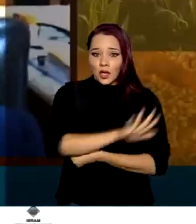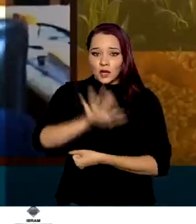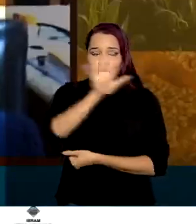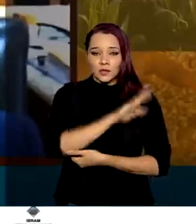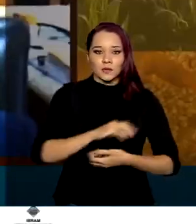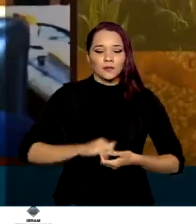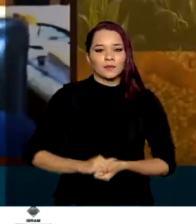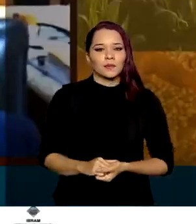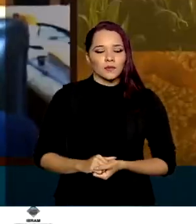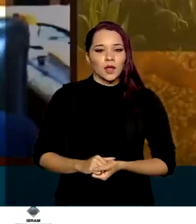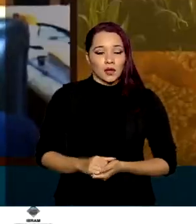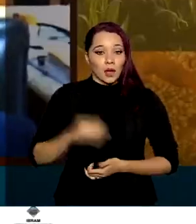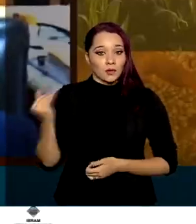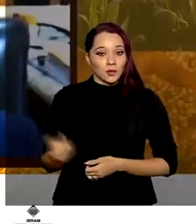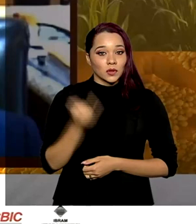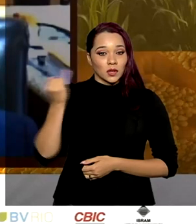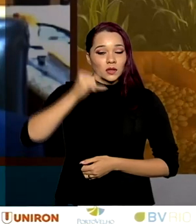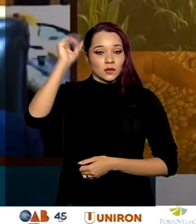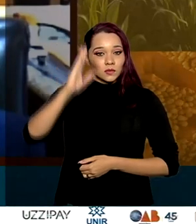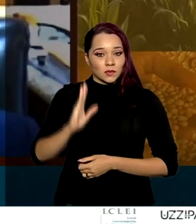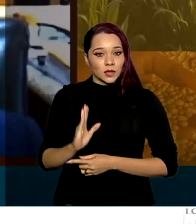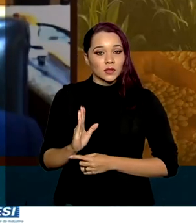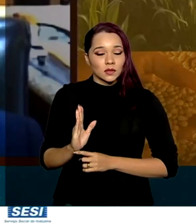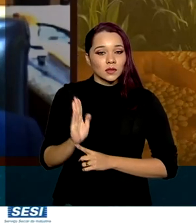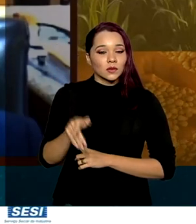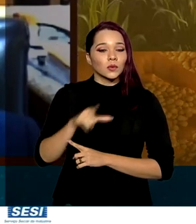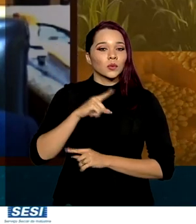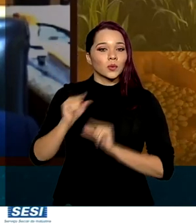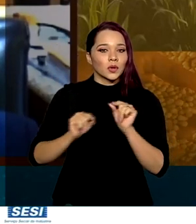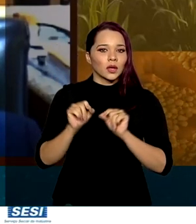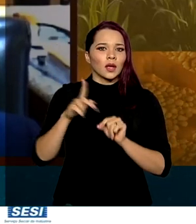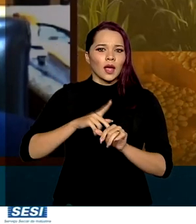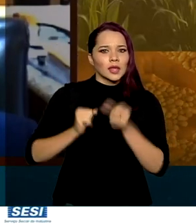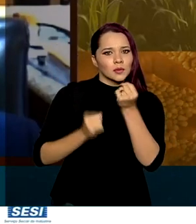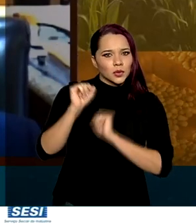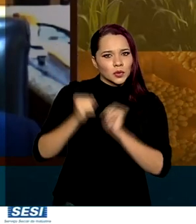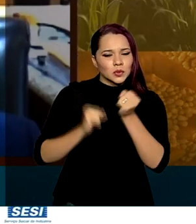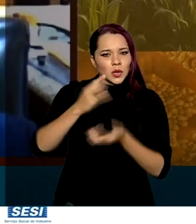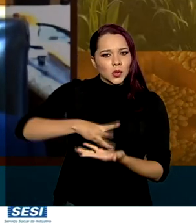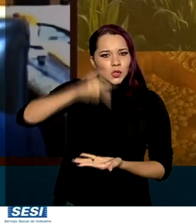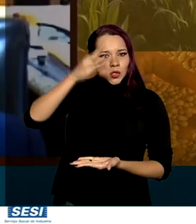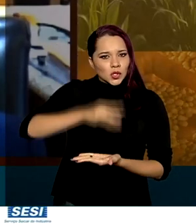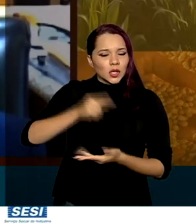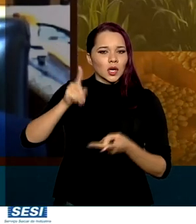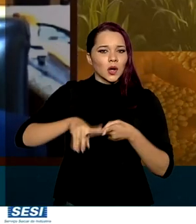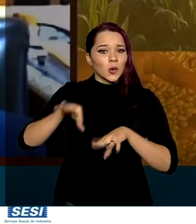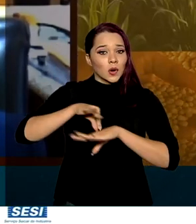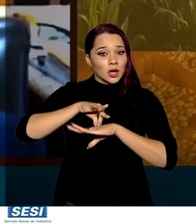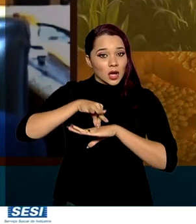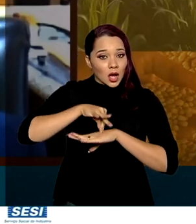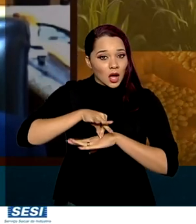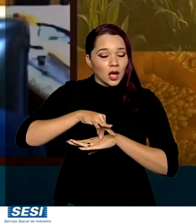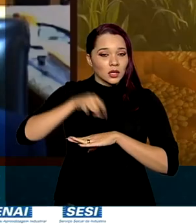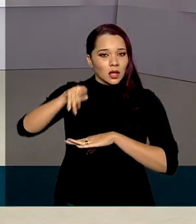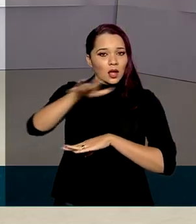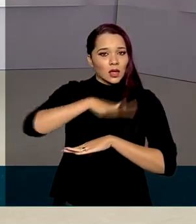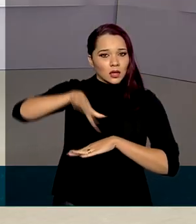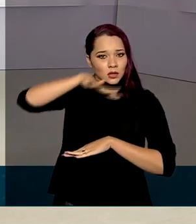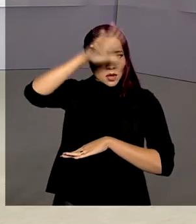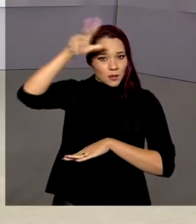A pujança brasileira vem da produção de grão, da produção de carne da Amazônia.